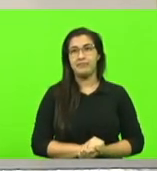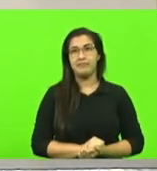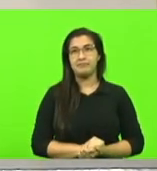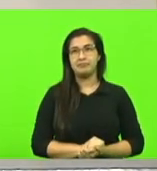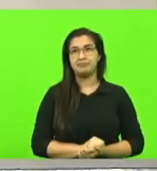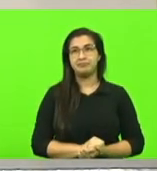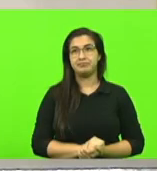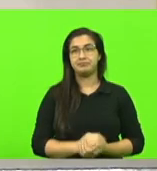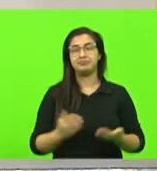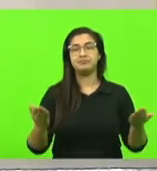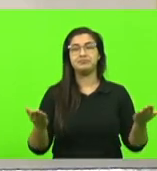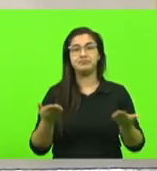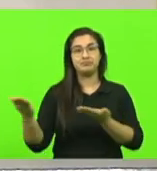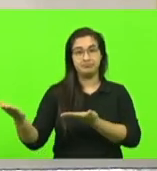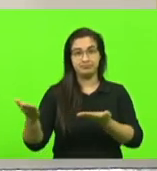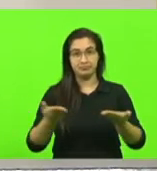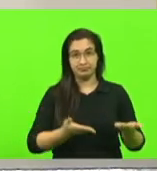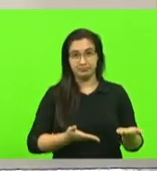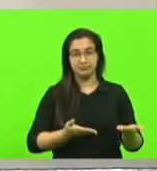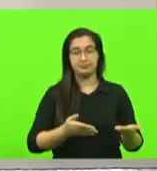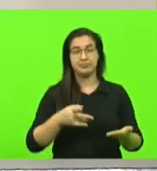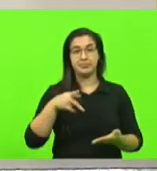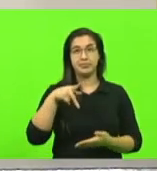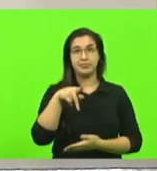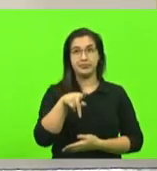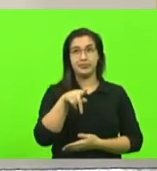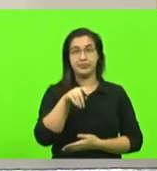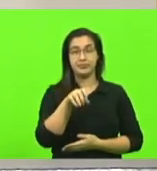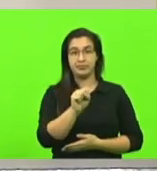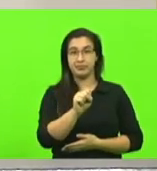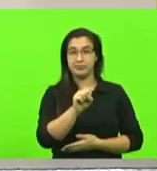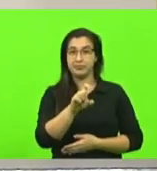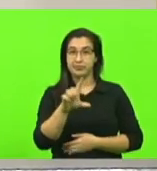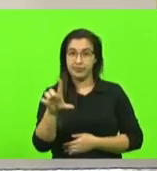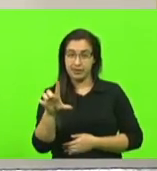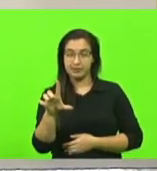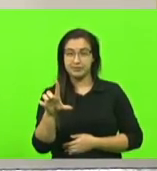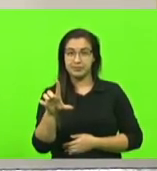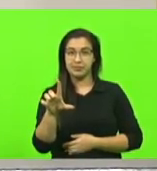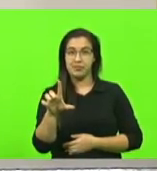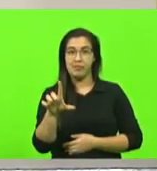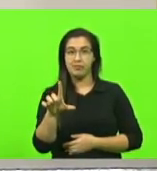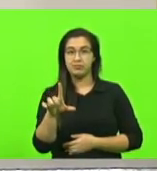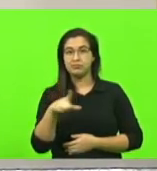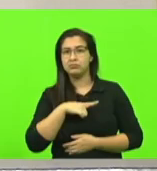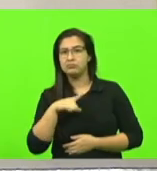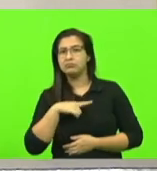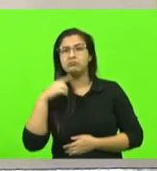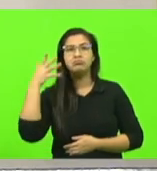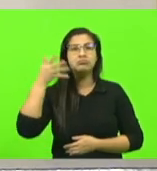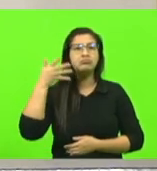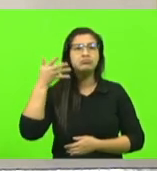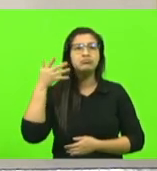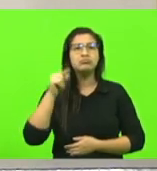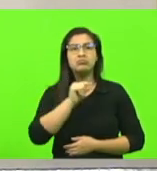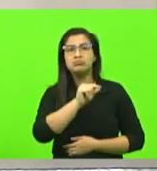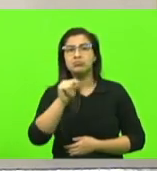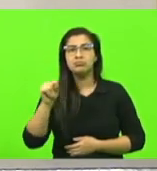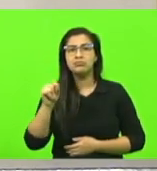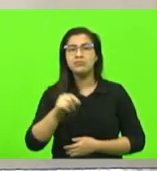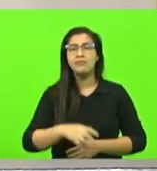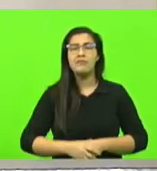agora sim eu chamo partido PSL alguém fará uso da palavra pelo PSL